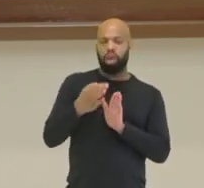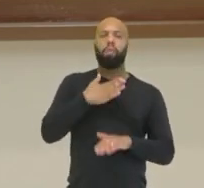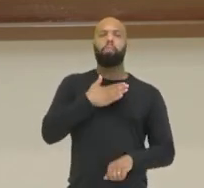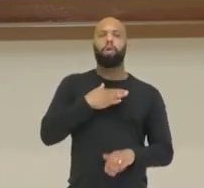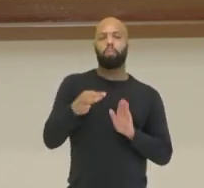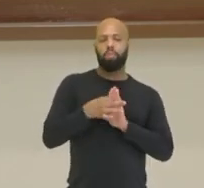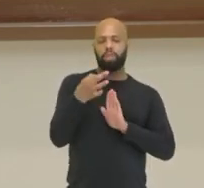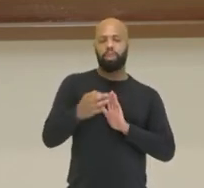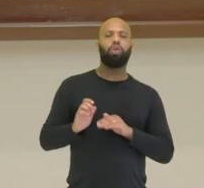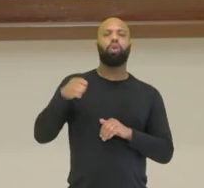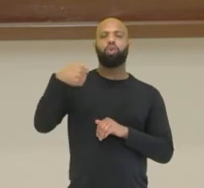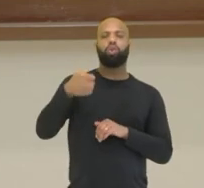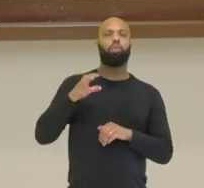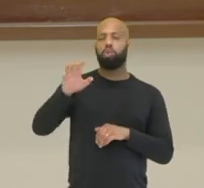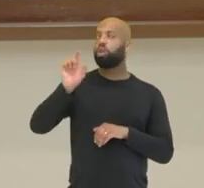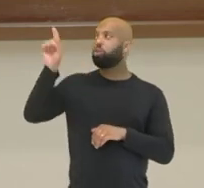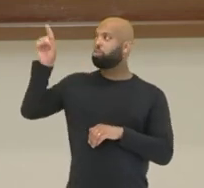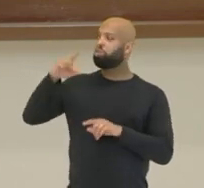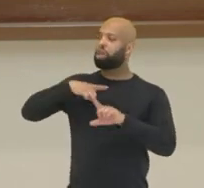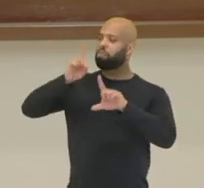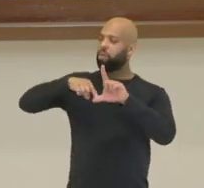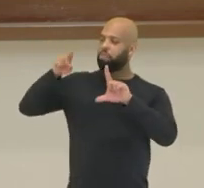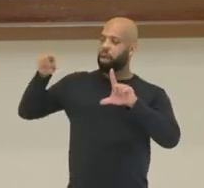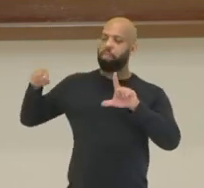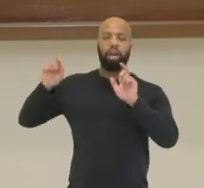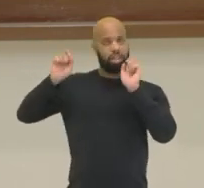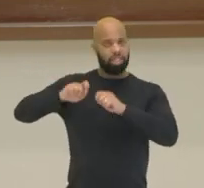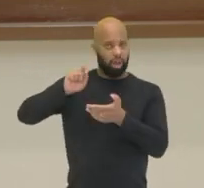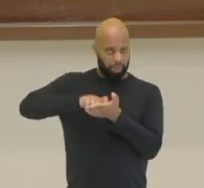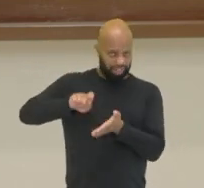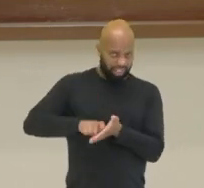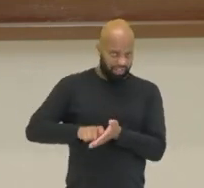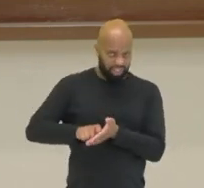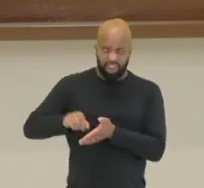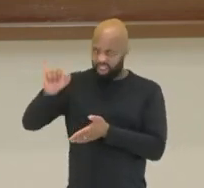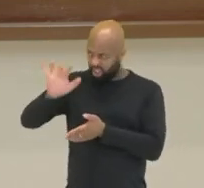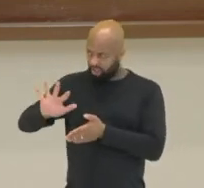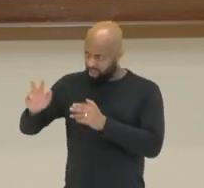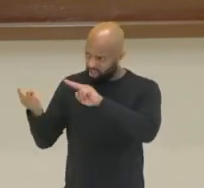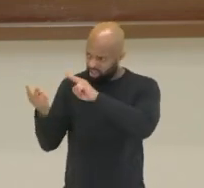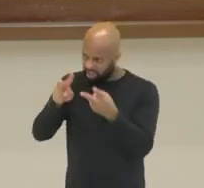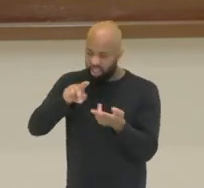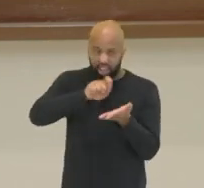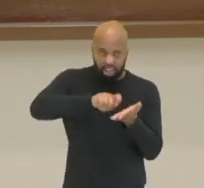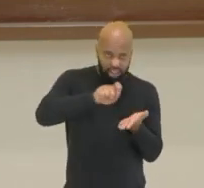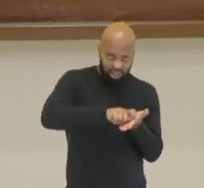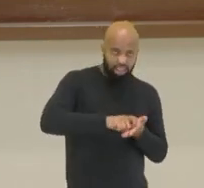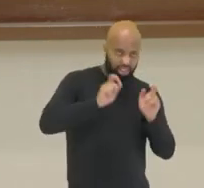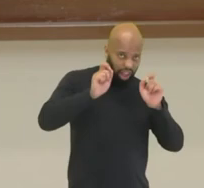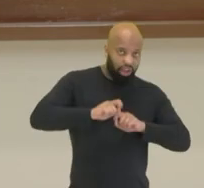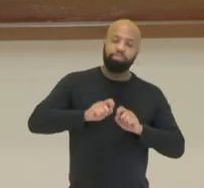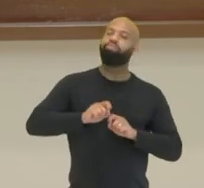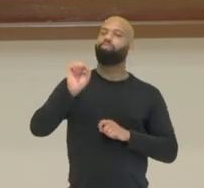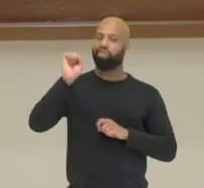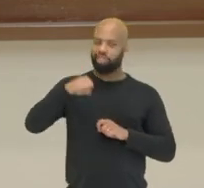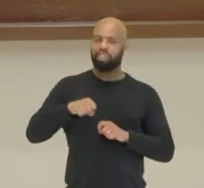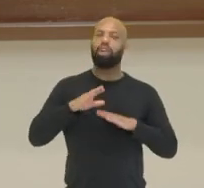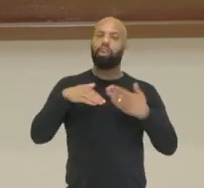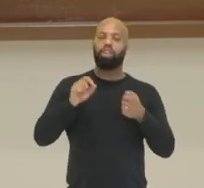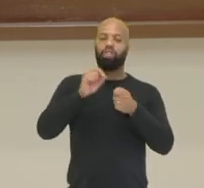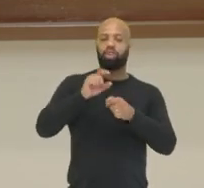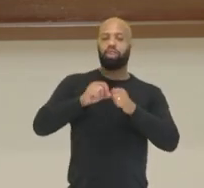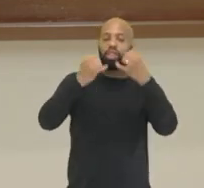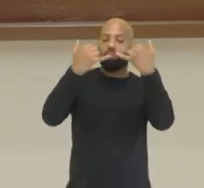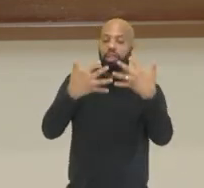opinião a respeito do que está sendo apresentado, transcrevendo esses dados numéricos, fazendo ali uma nota explicativa, né,